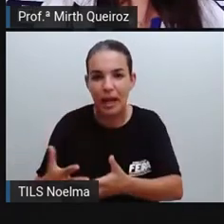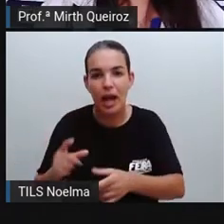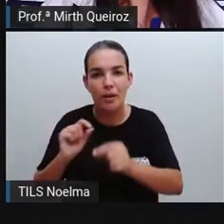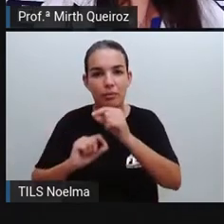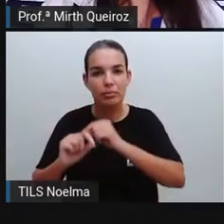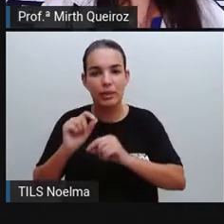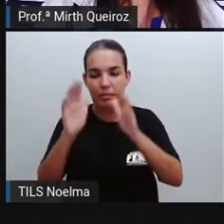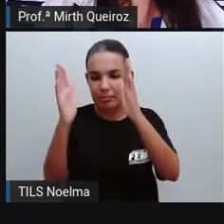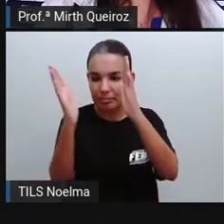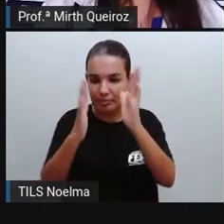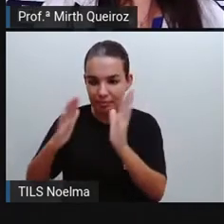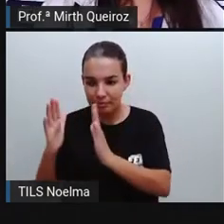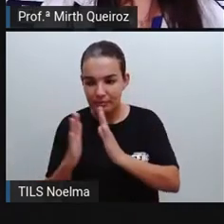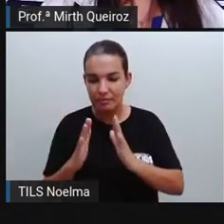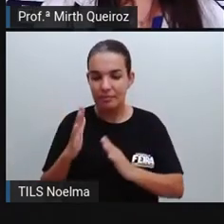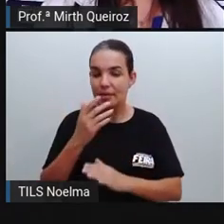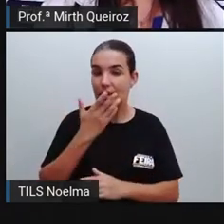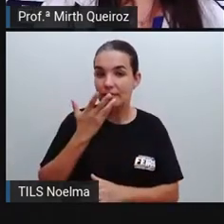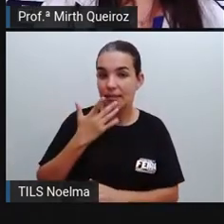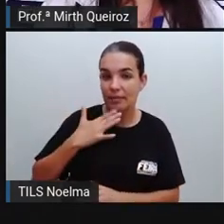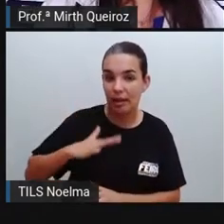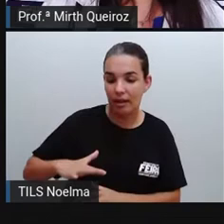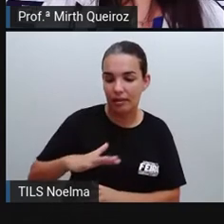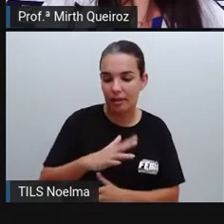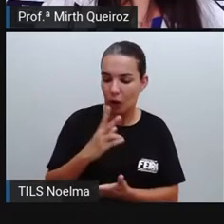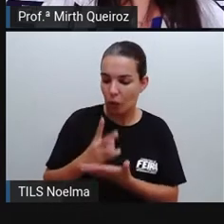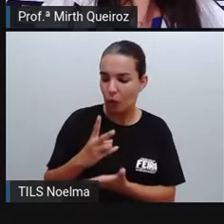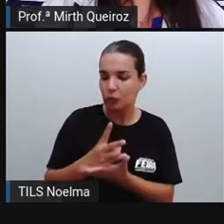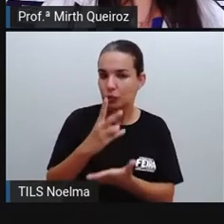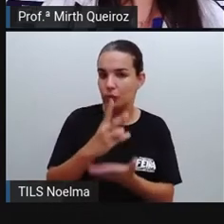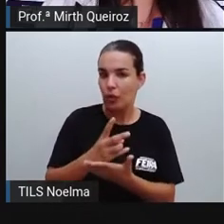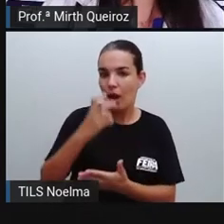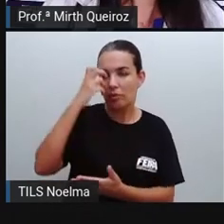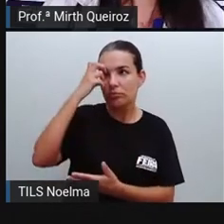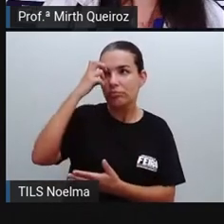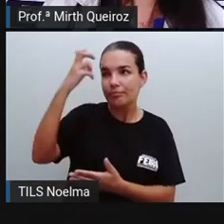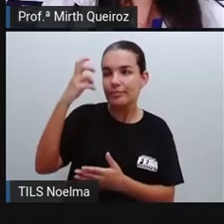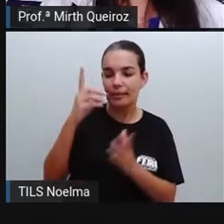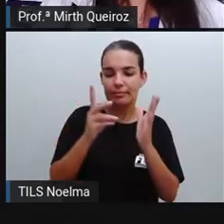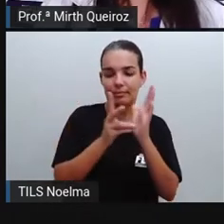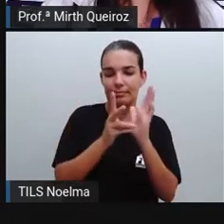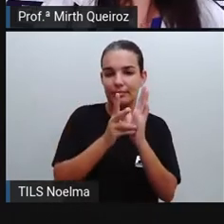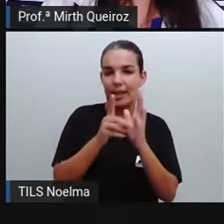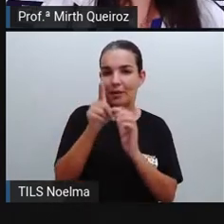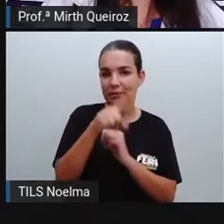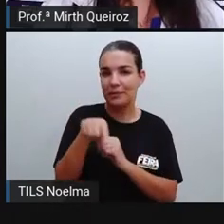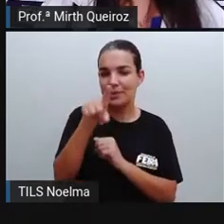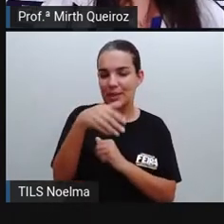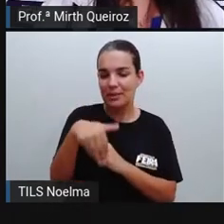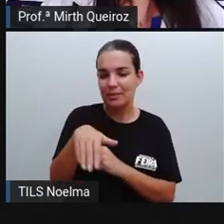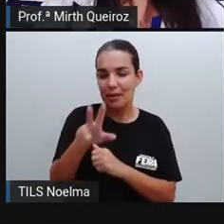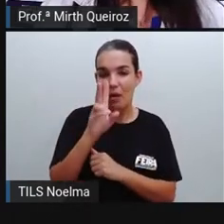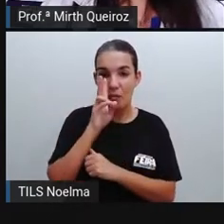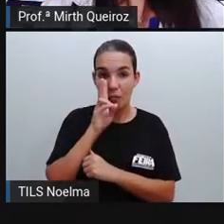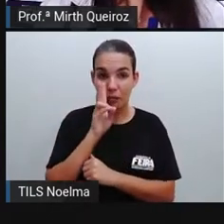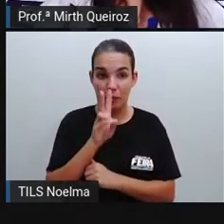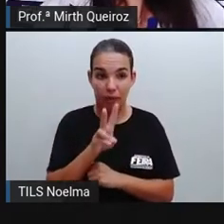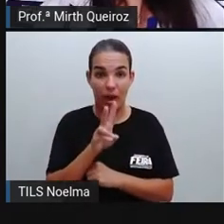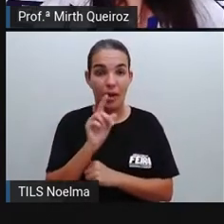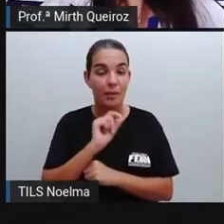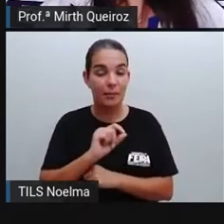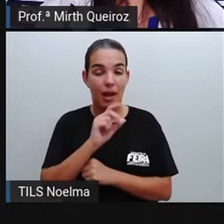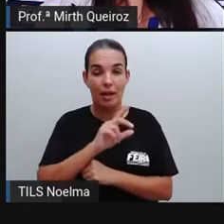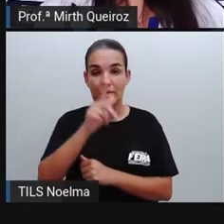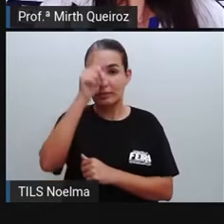para moldar as crianças e assim preservar a cultura indígena. tanto que vocês vão poder ali observar que essas